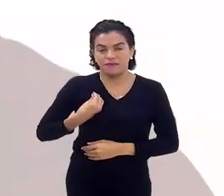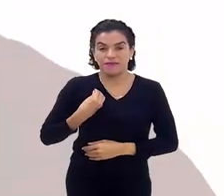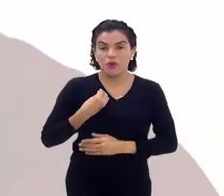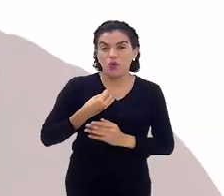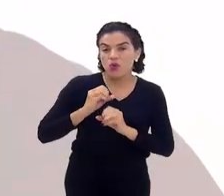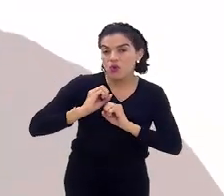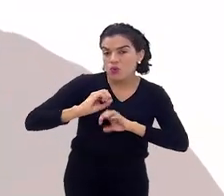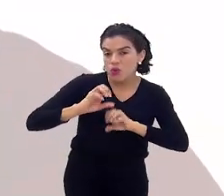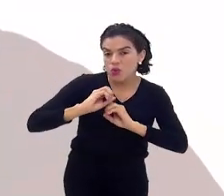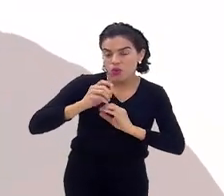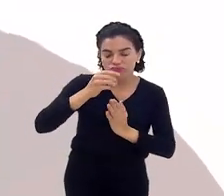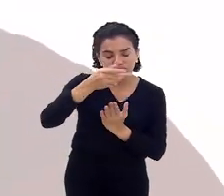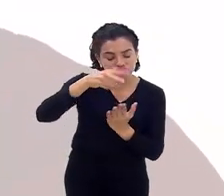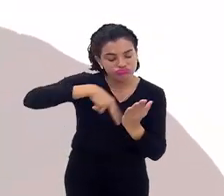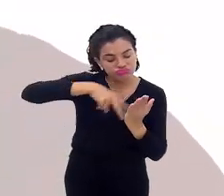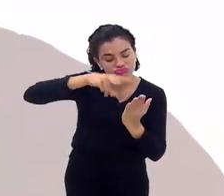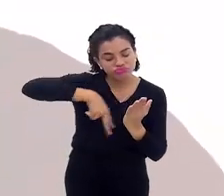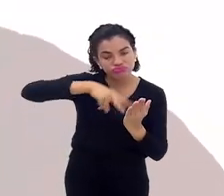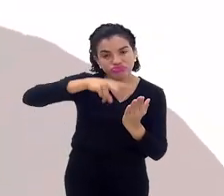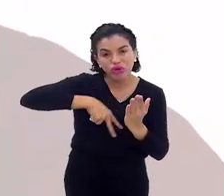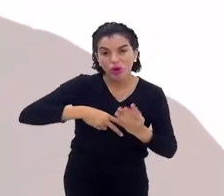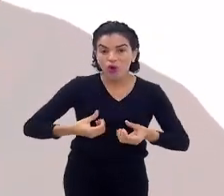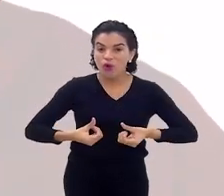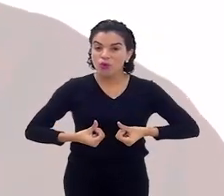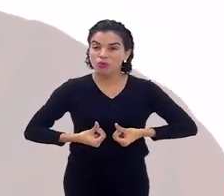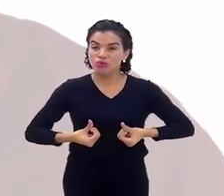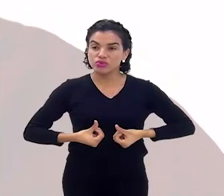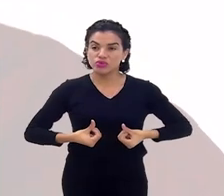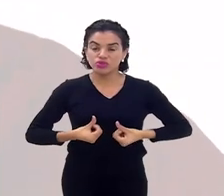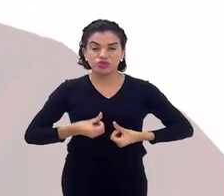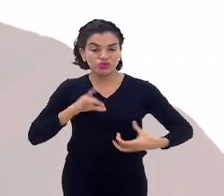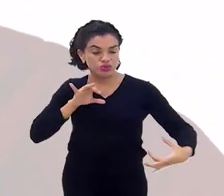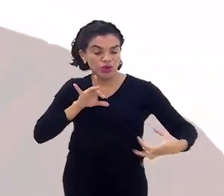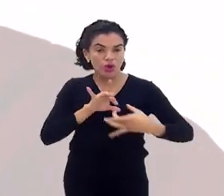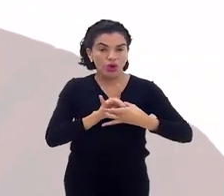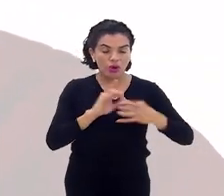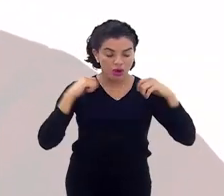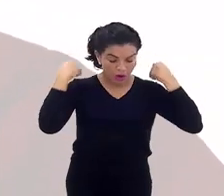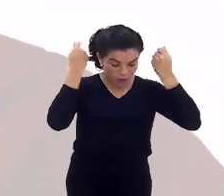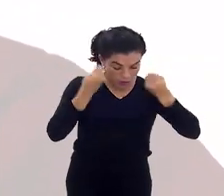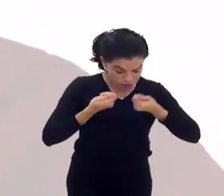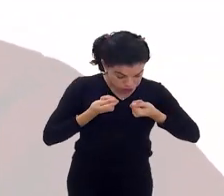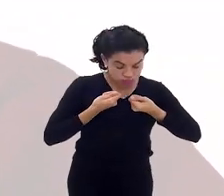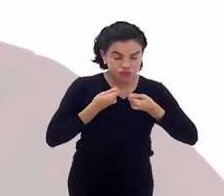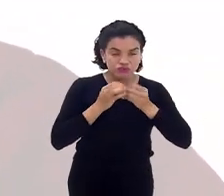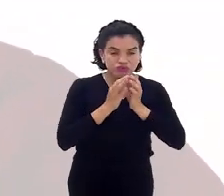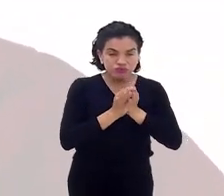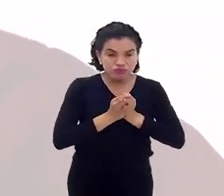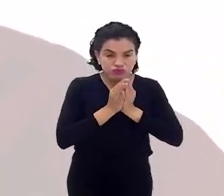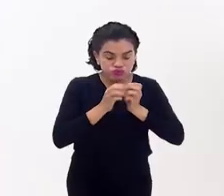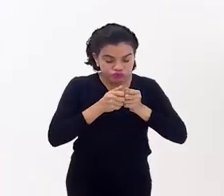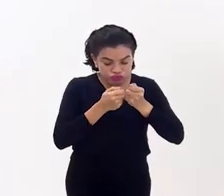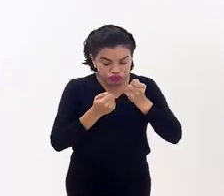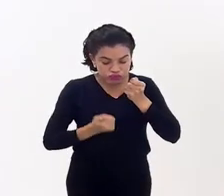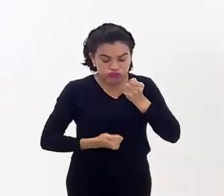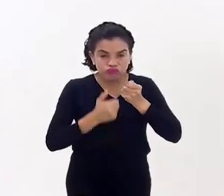assim, os ensinamentos, às vezes o budismo se liga muito só ao monge e à monja, mas não, assim, como ele pode ser praticado e